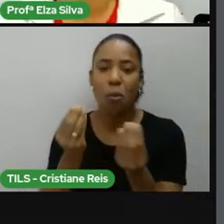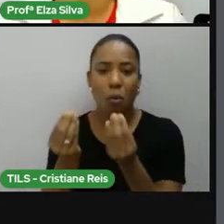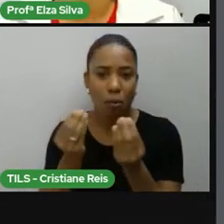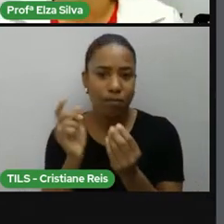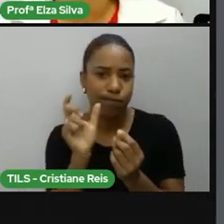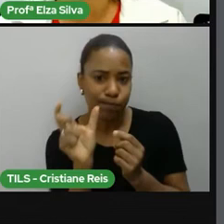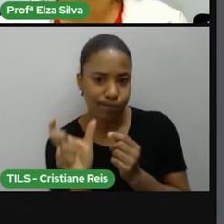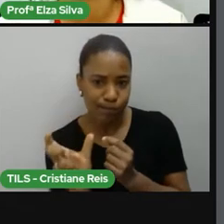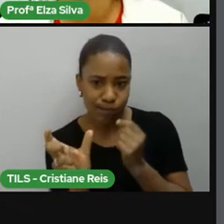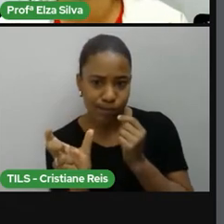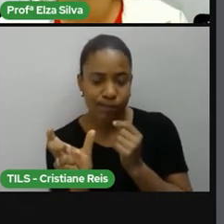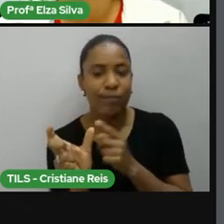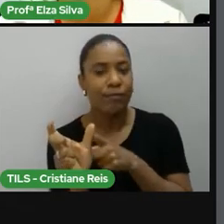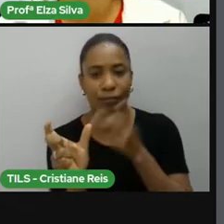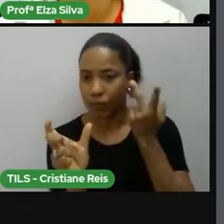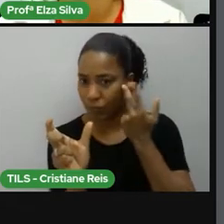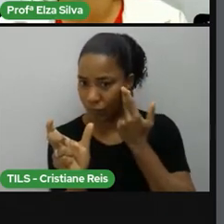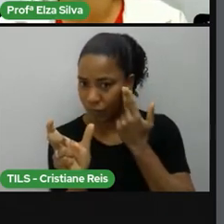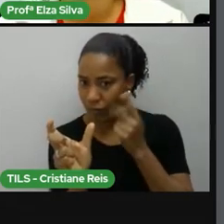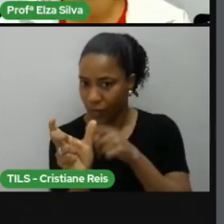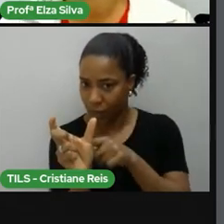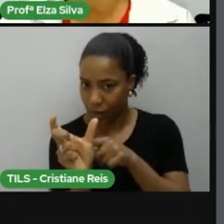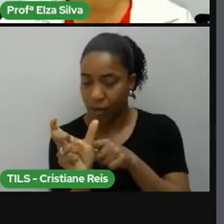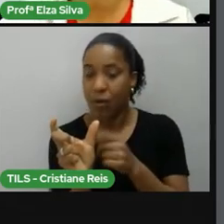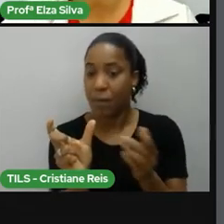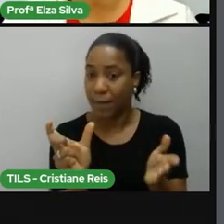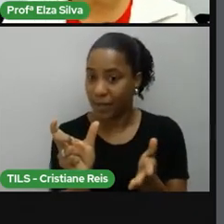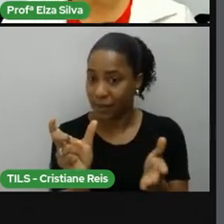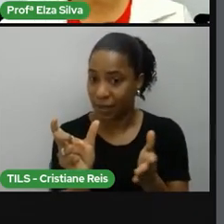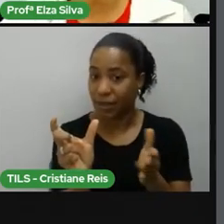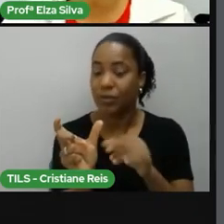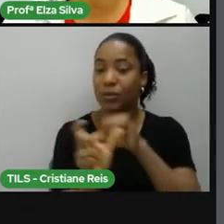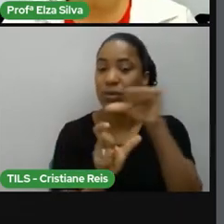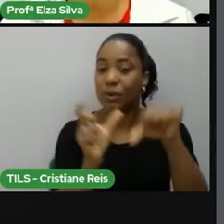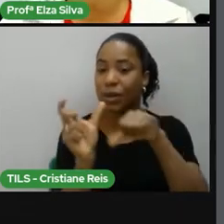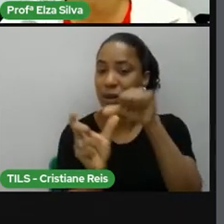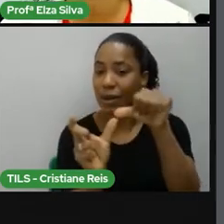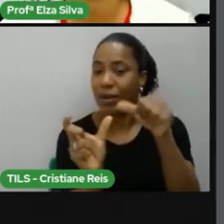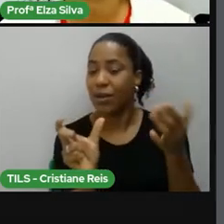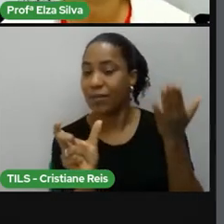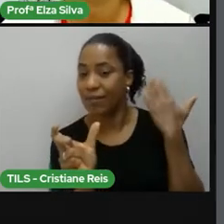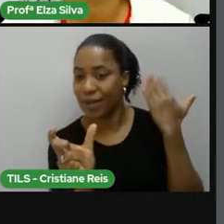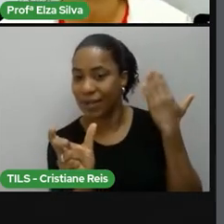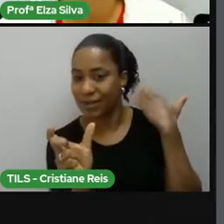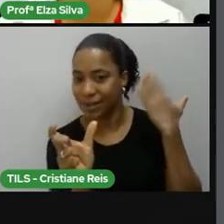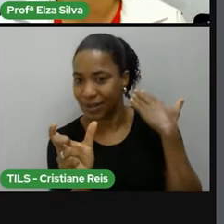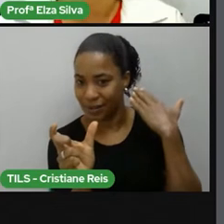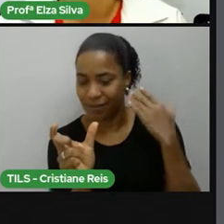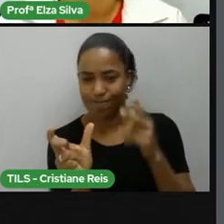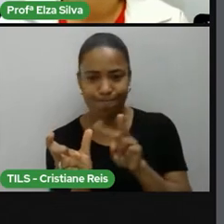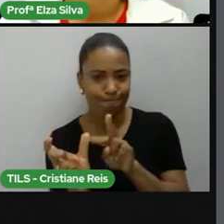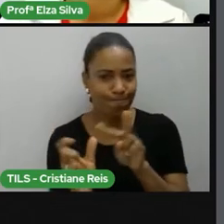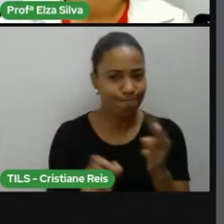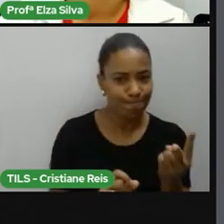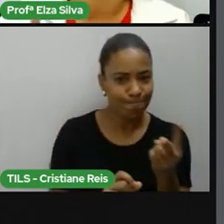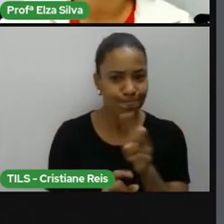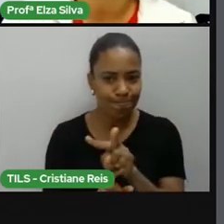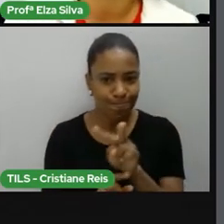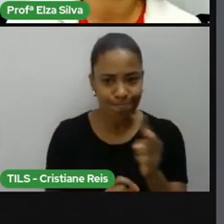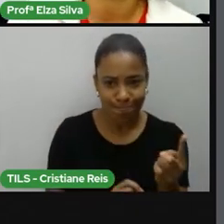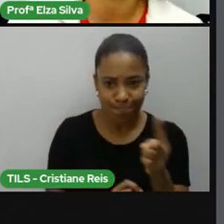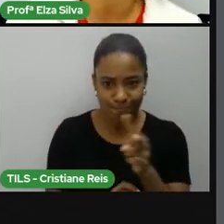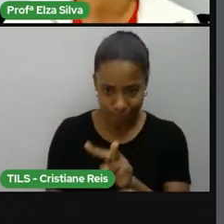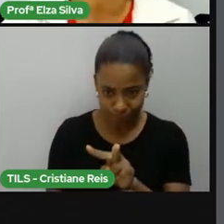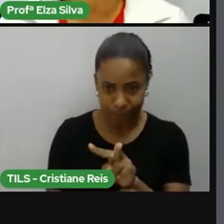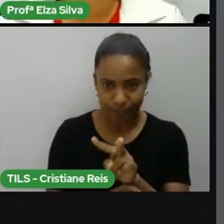ao lado, como seria a forma no passado, e gradativamente vocês irão aprendendo cada um. Então, por